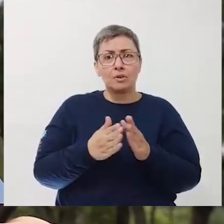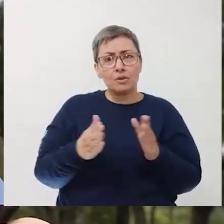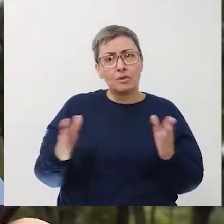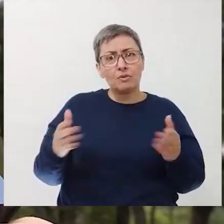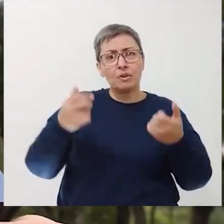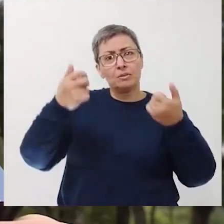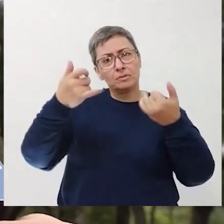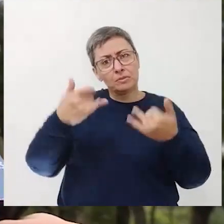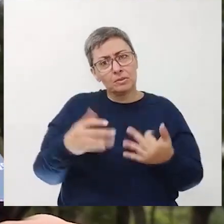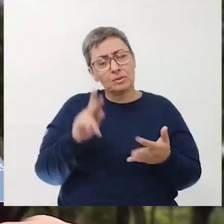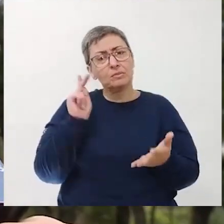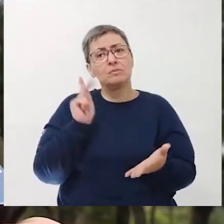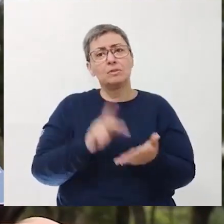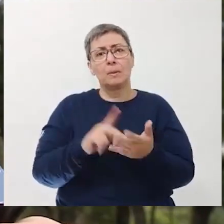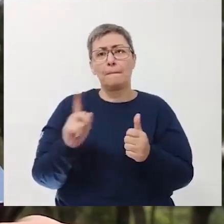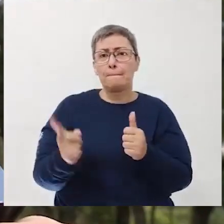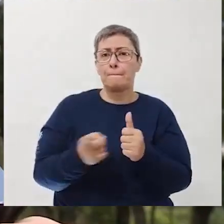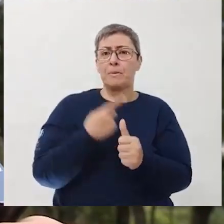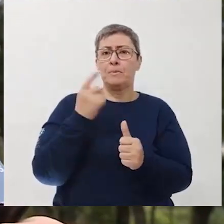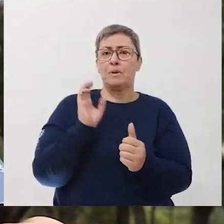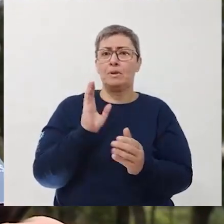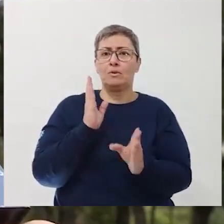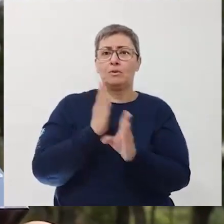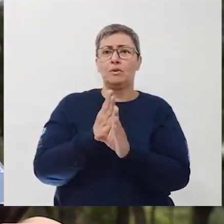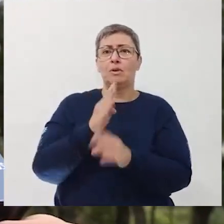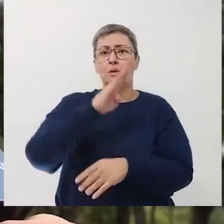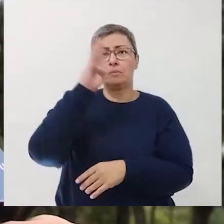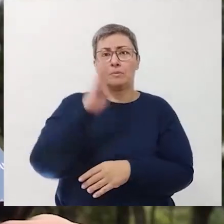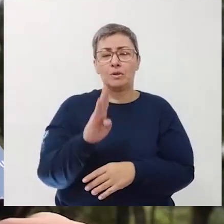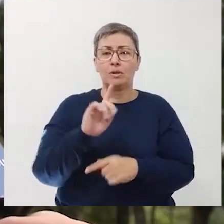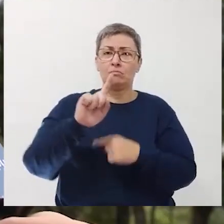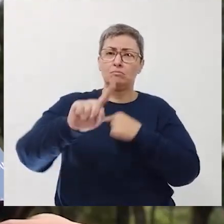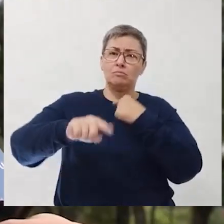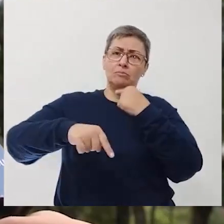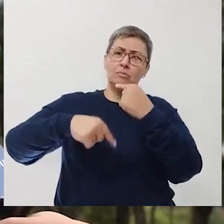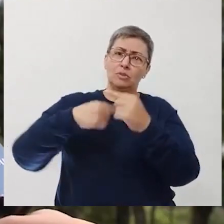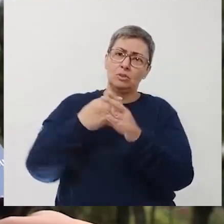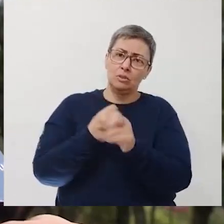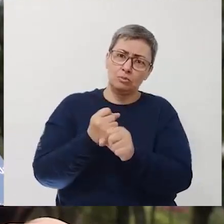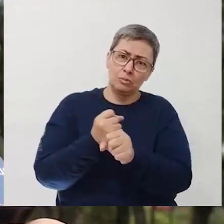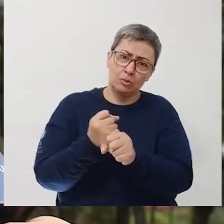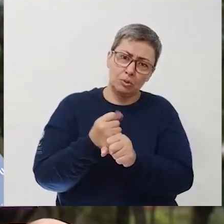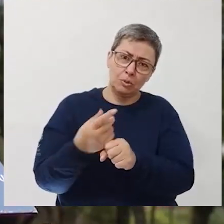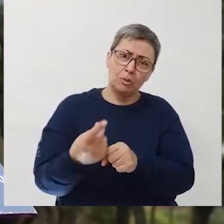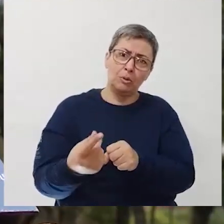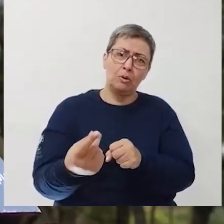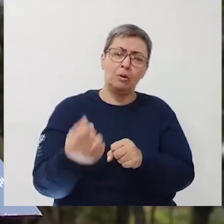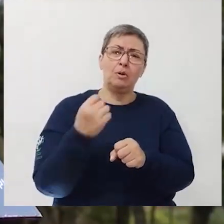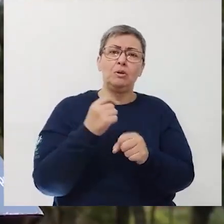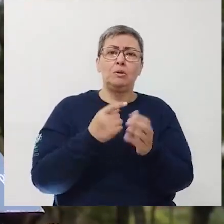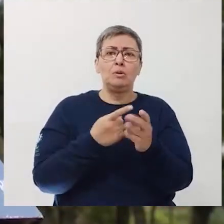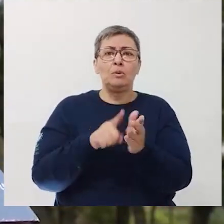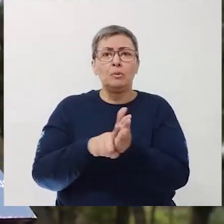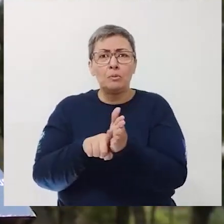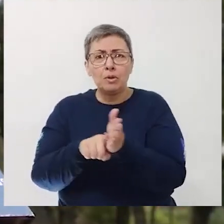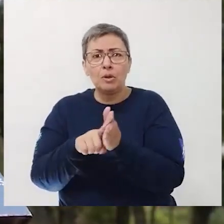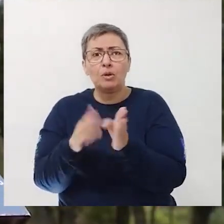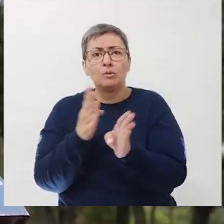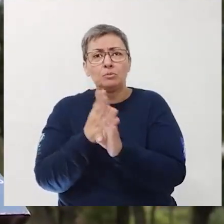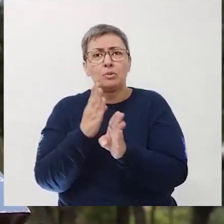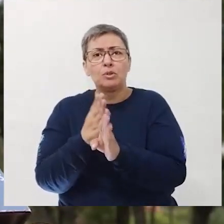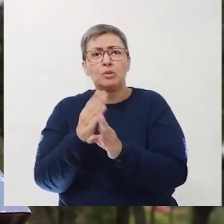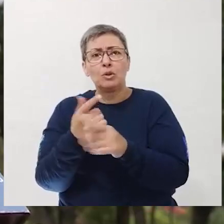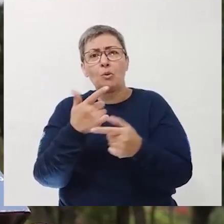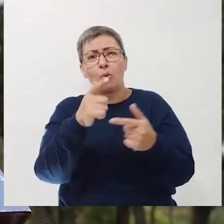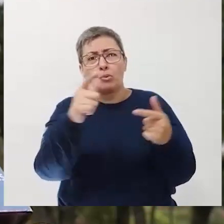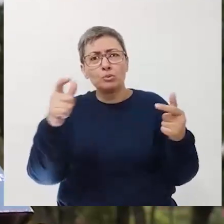na época que ele foi descrito, ele na verdade foi o primeiro dinossauro a ser descoberto no Brasil. Depois, com o passar dos anos das pesquisas, foram descobertos